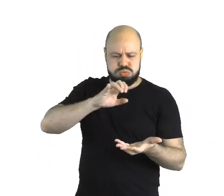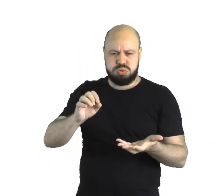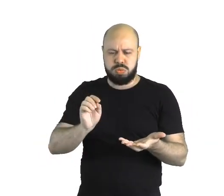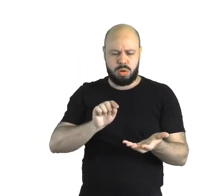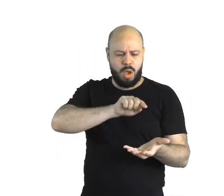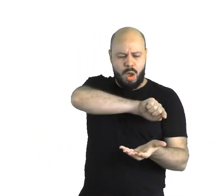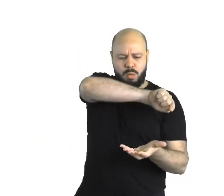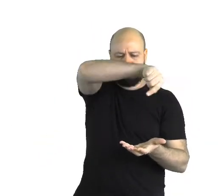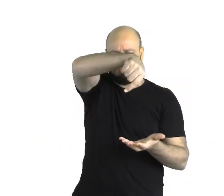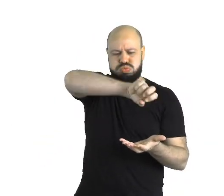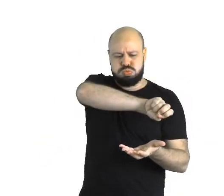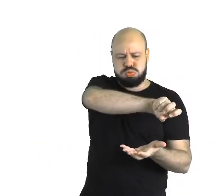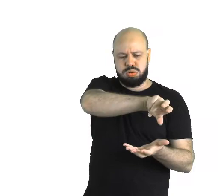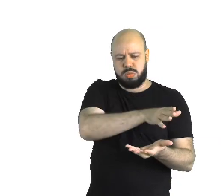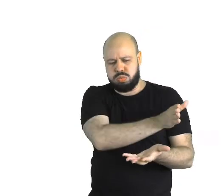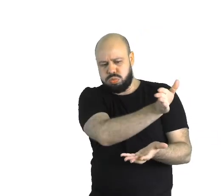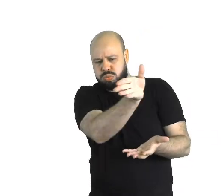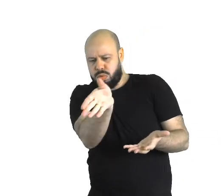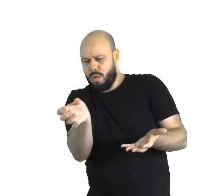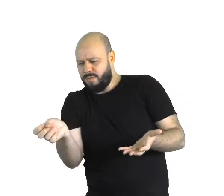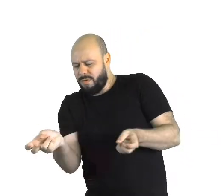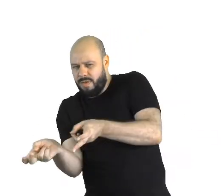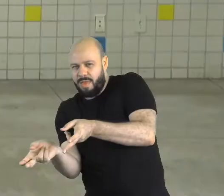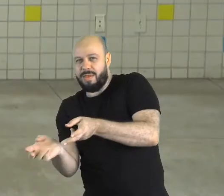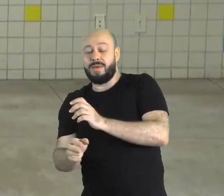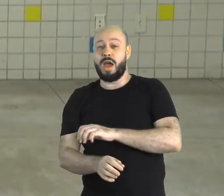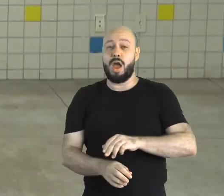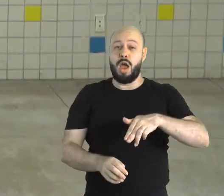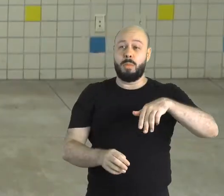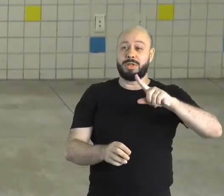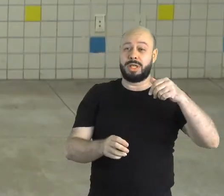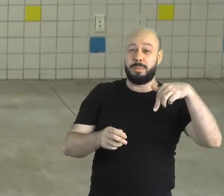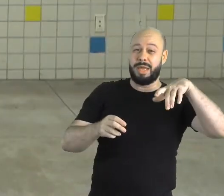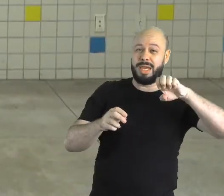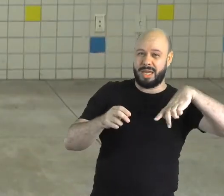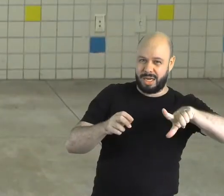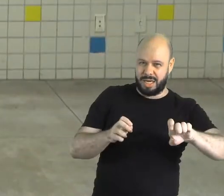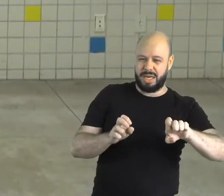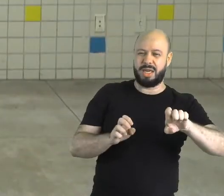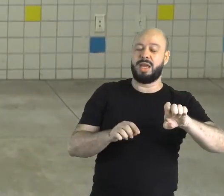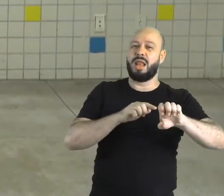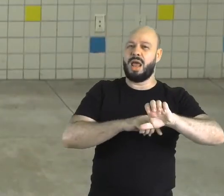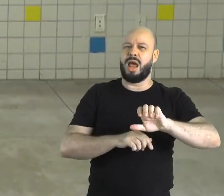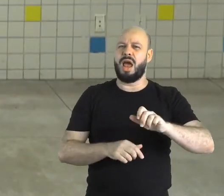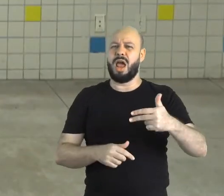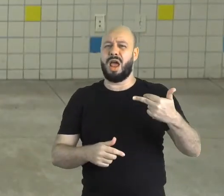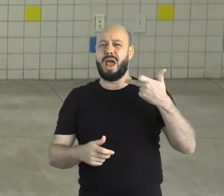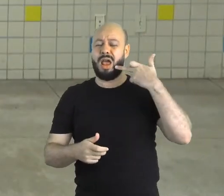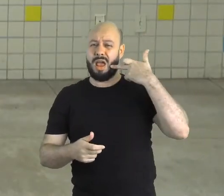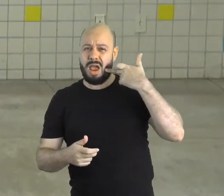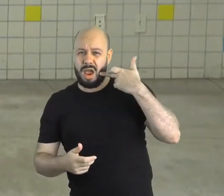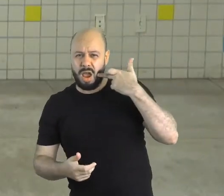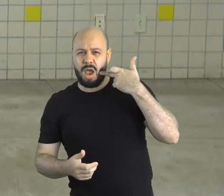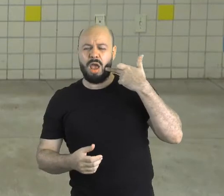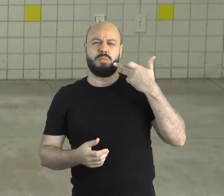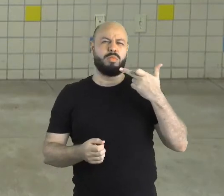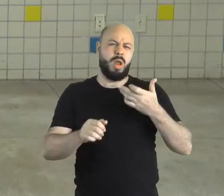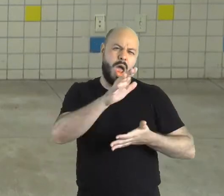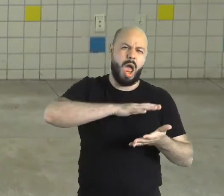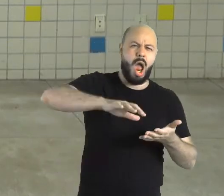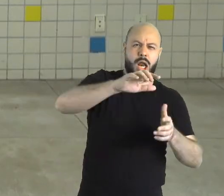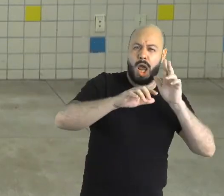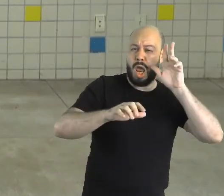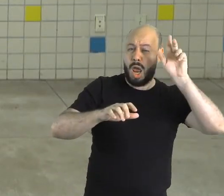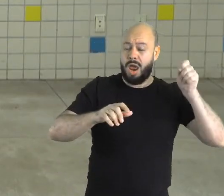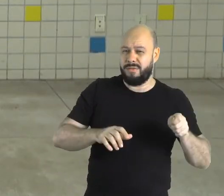vocês podem analisar, muitos escravos vinham de Moçambique direto para o Brasil, eles vinham de Angola, também tem outra região da África, também muito